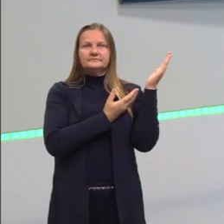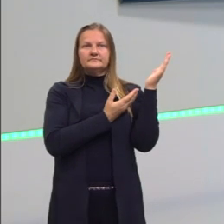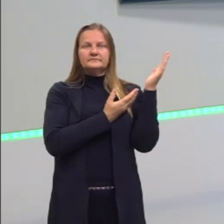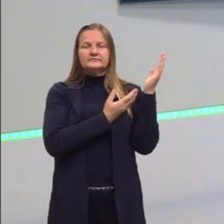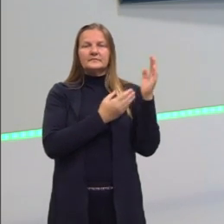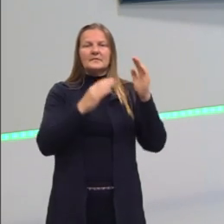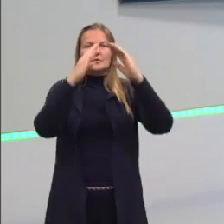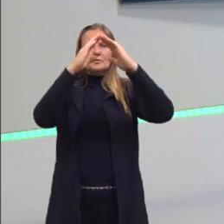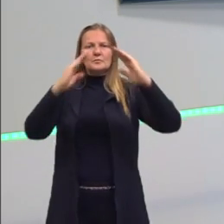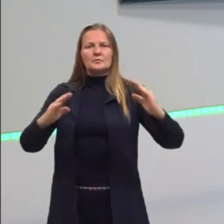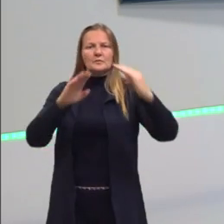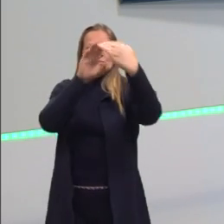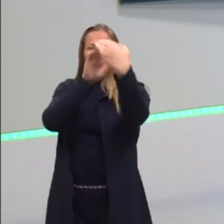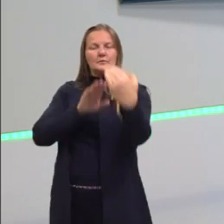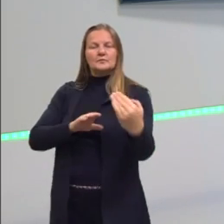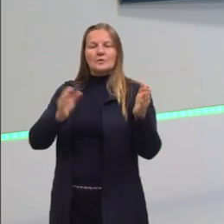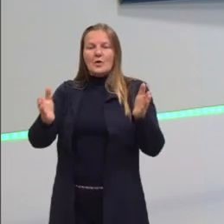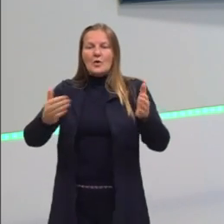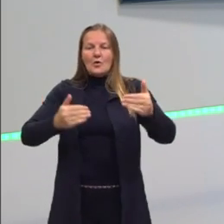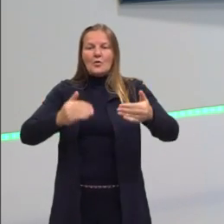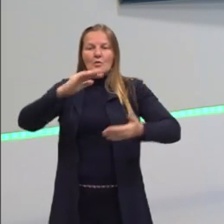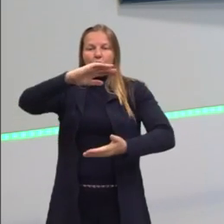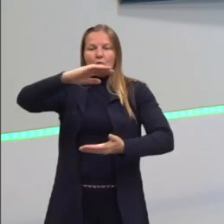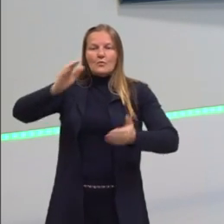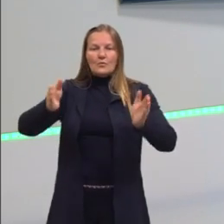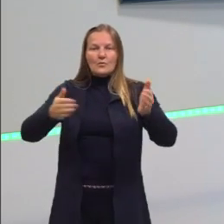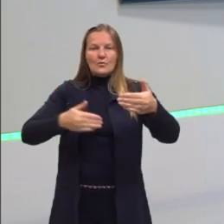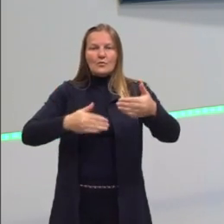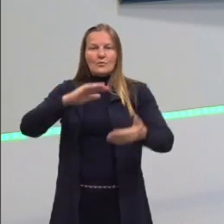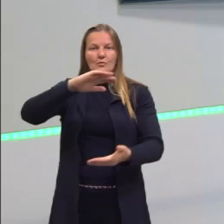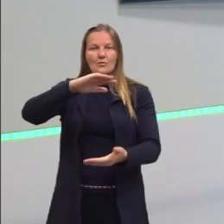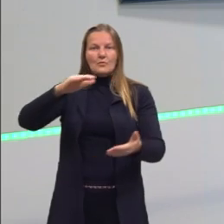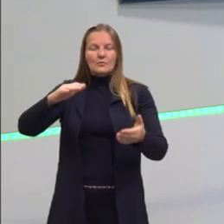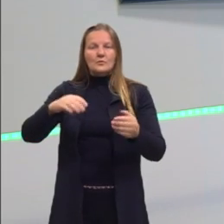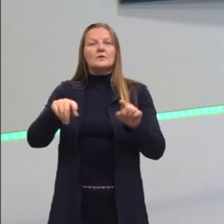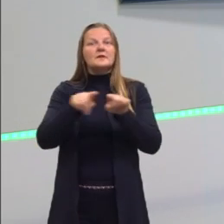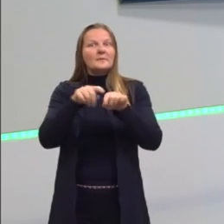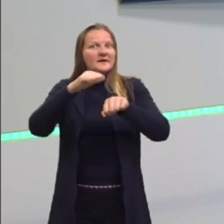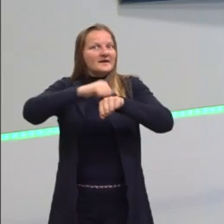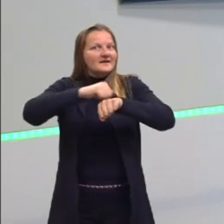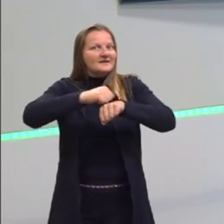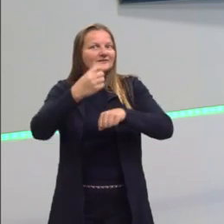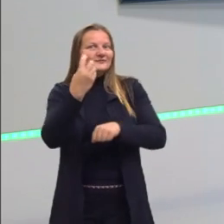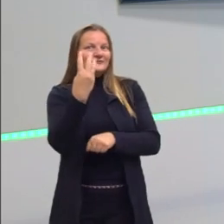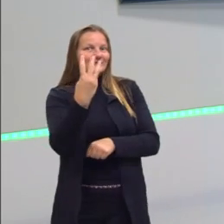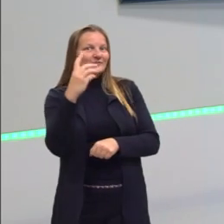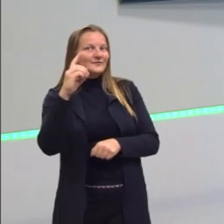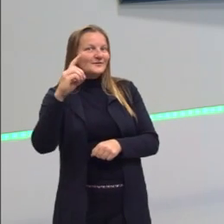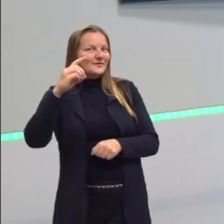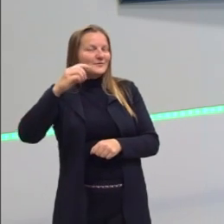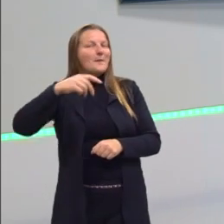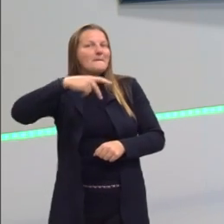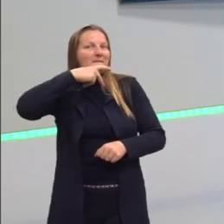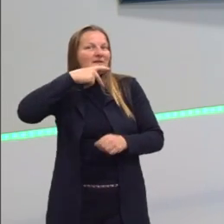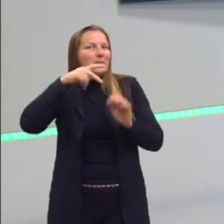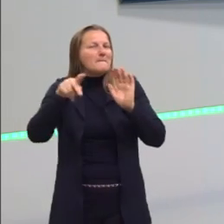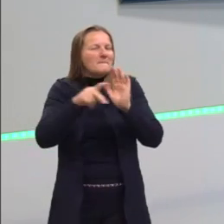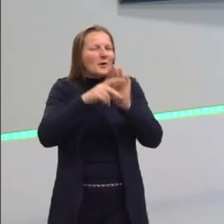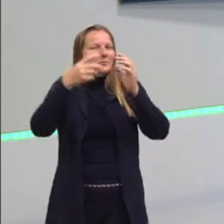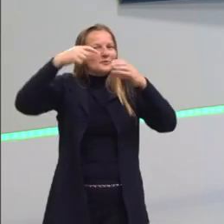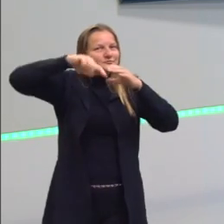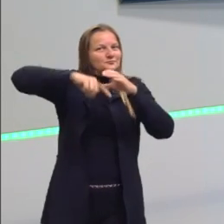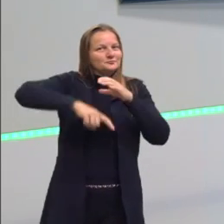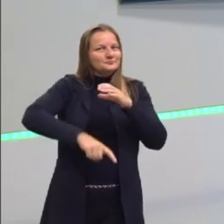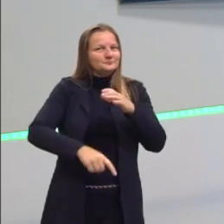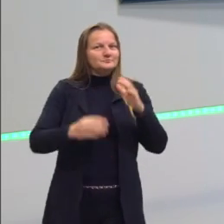pirâmide, um cubo e alguns sólidos de Platão que nós vamos abordar detalhadamente na nossa aula de hoje.